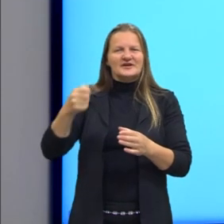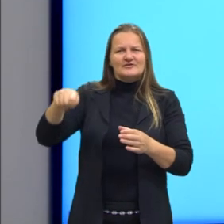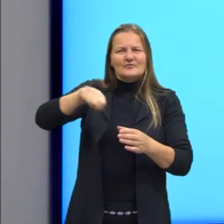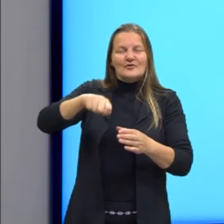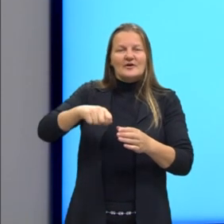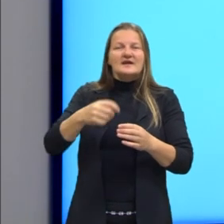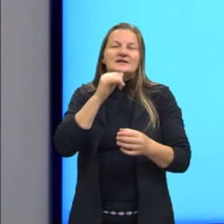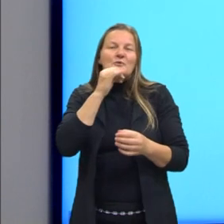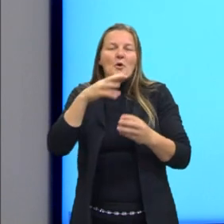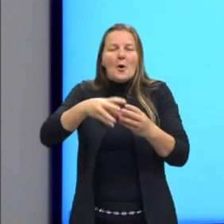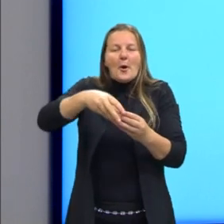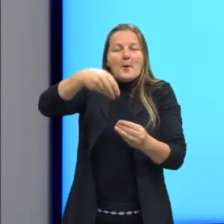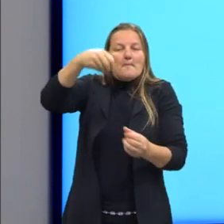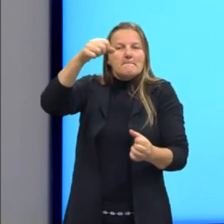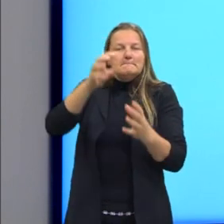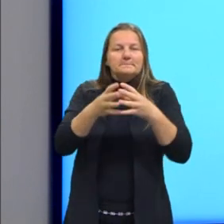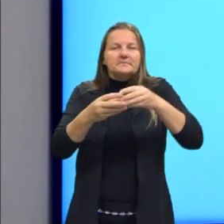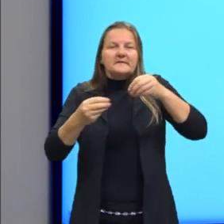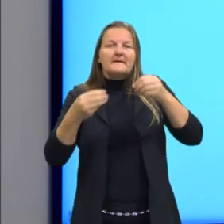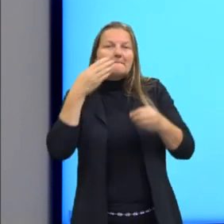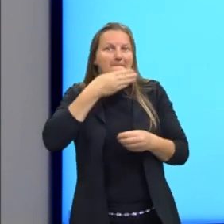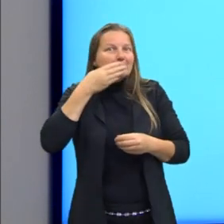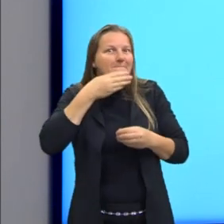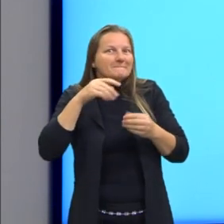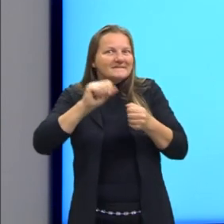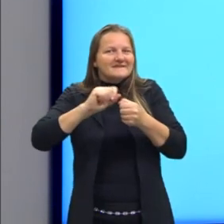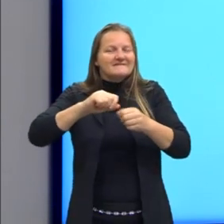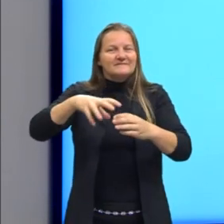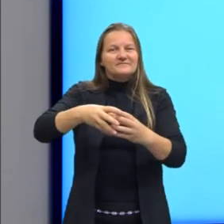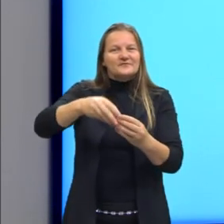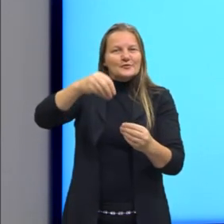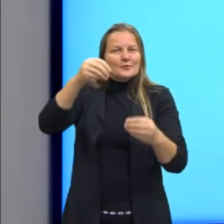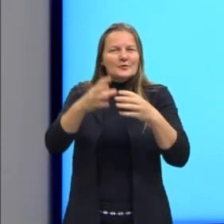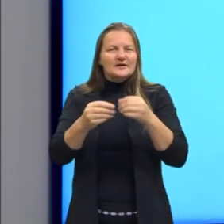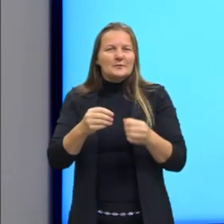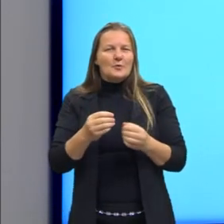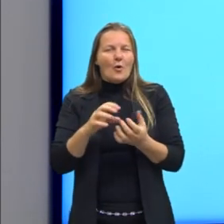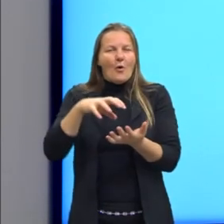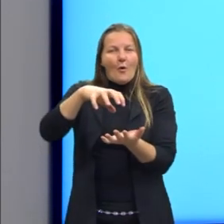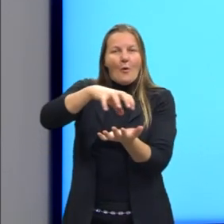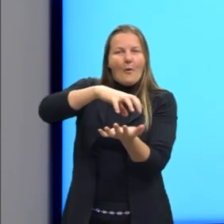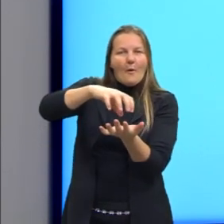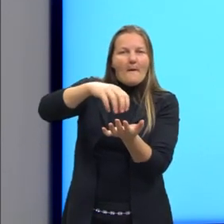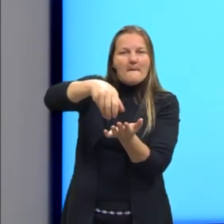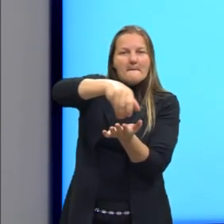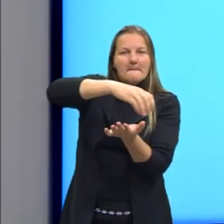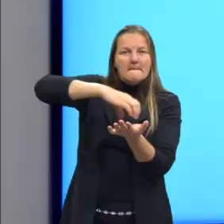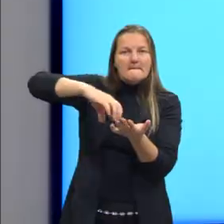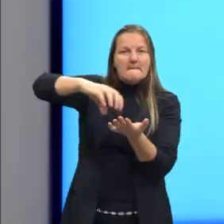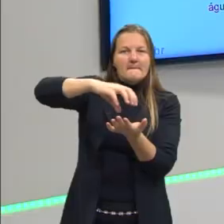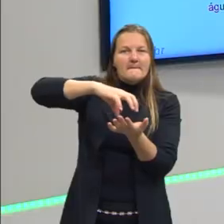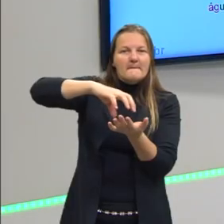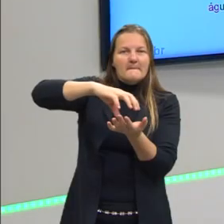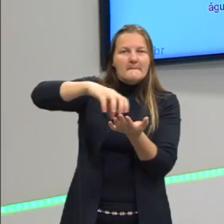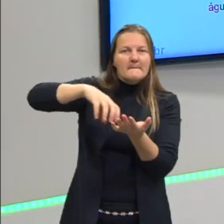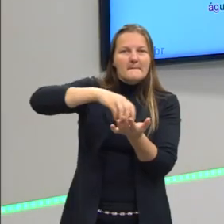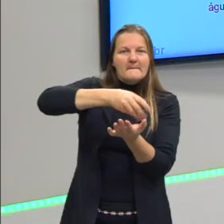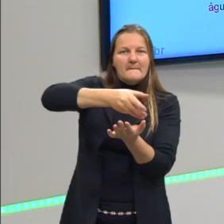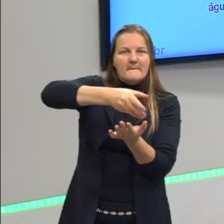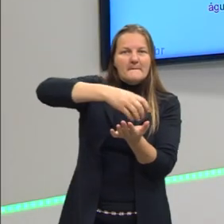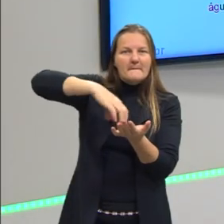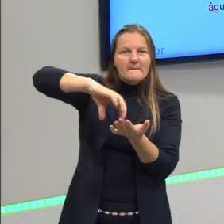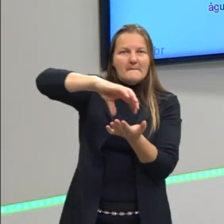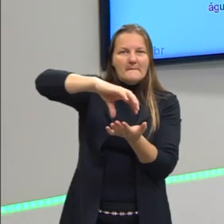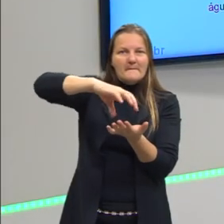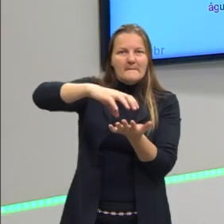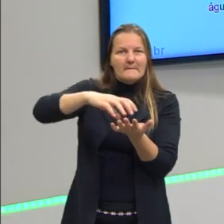calda, né? Eu não sou muito boa nos doces, mas quando eu vou fazer uma calda para o pudim, por exemplo, eu quero fazer um caramelo e eu adiciono açúcar e